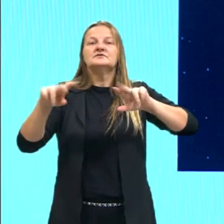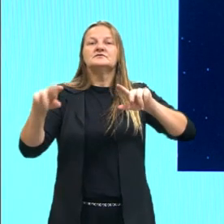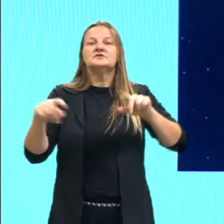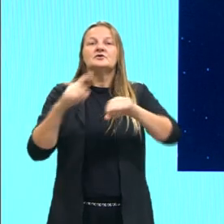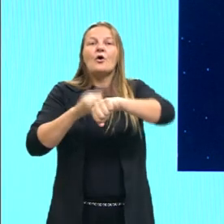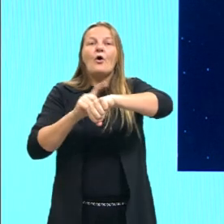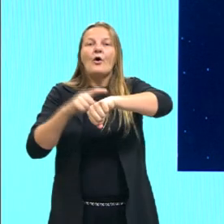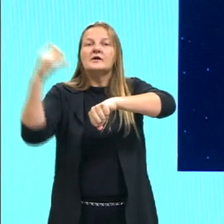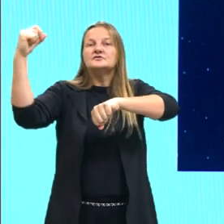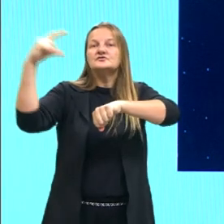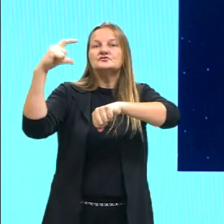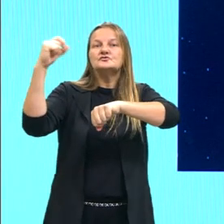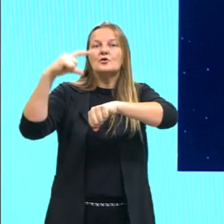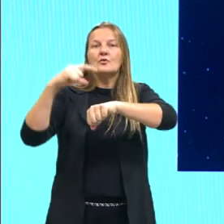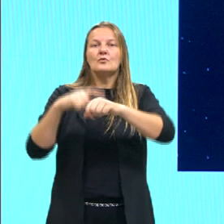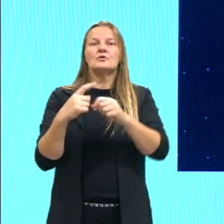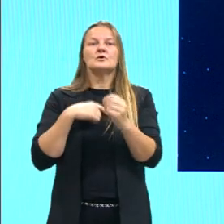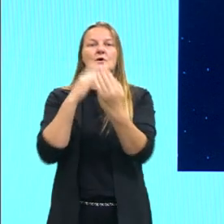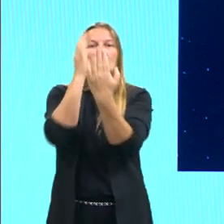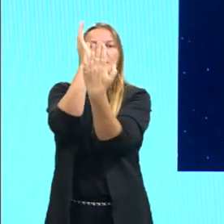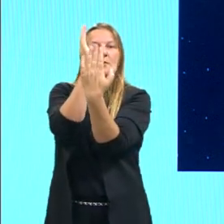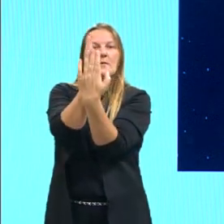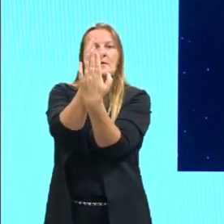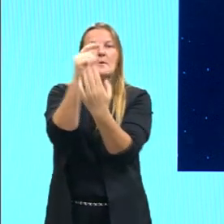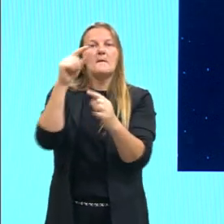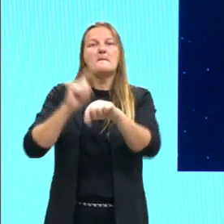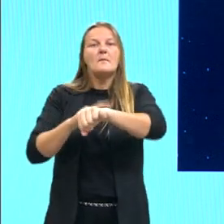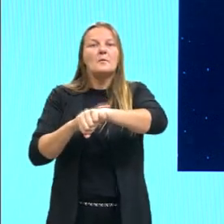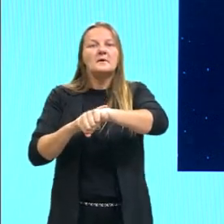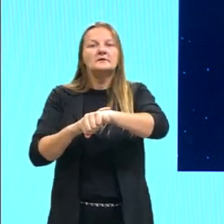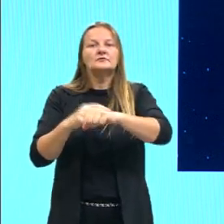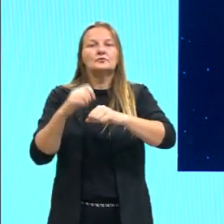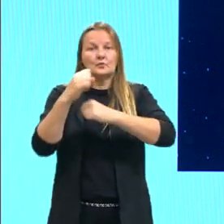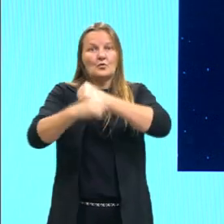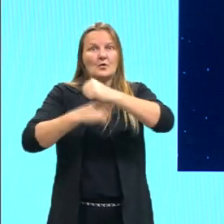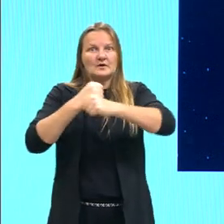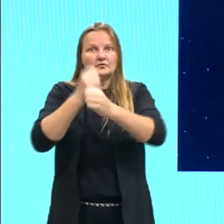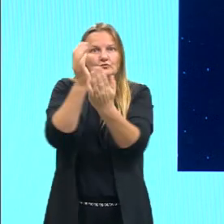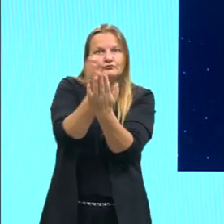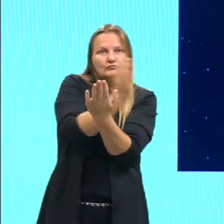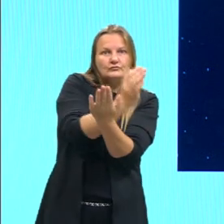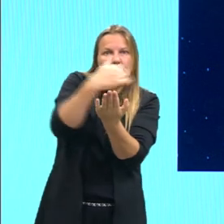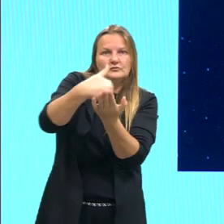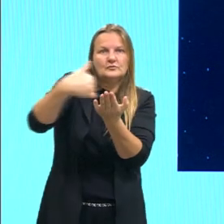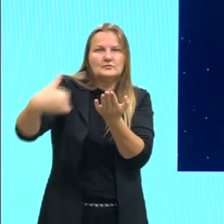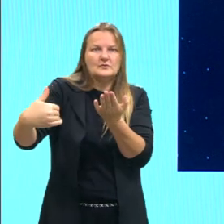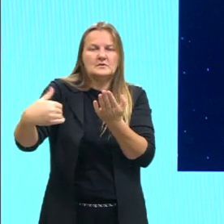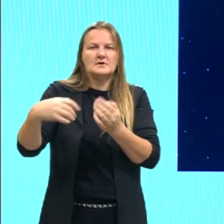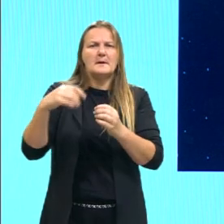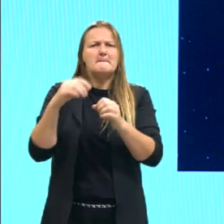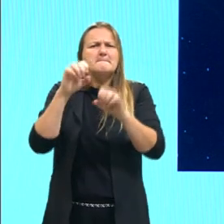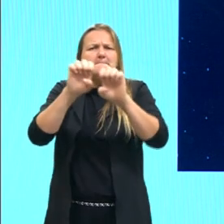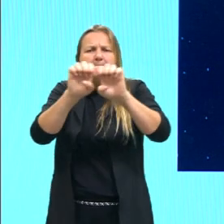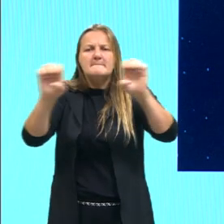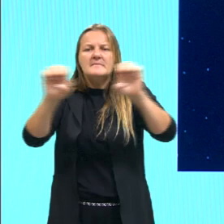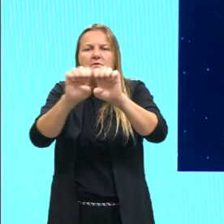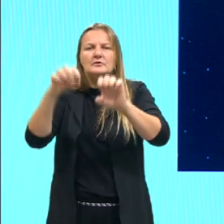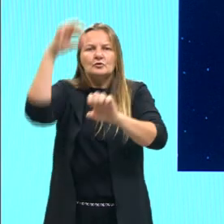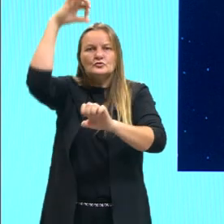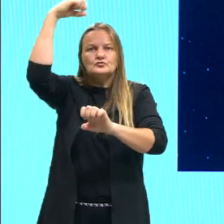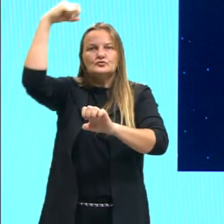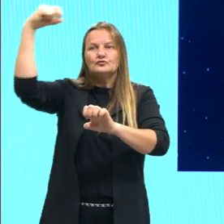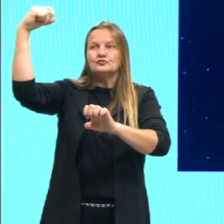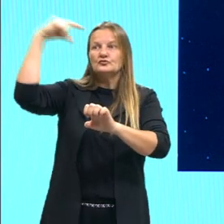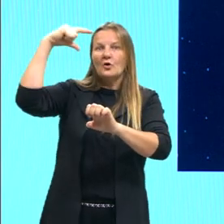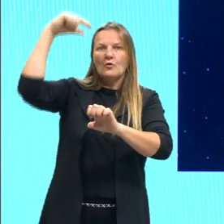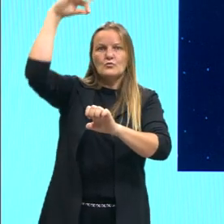solares, tá. Então nós temos dois períodos do ano em que o Sol está bem em cima do Equador, então imagina, se o Sol